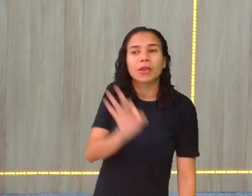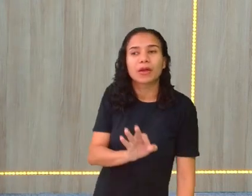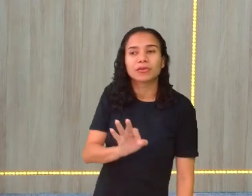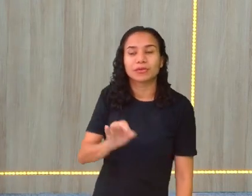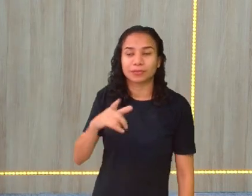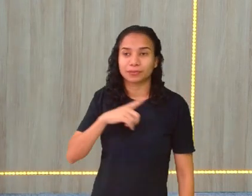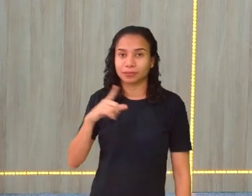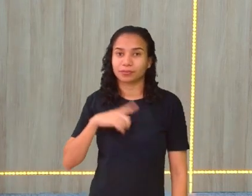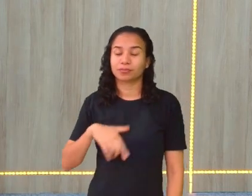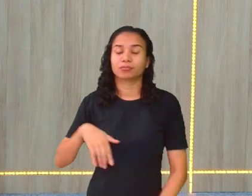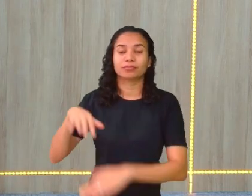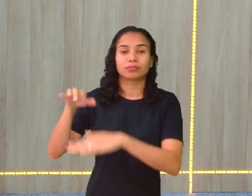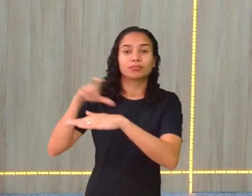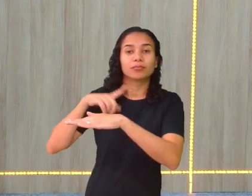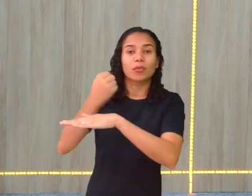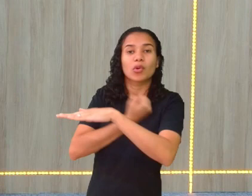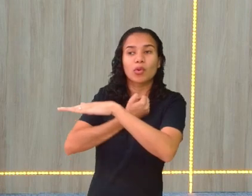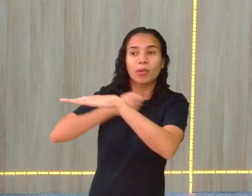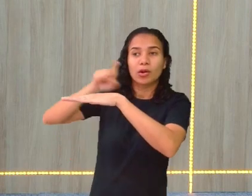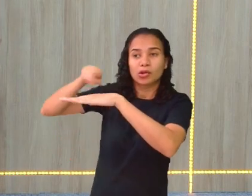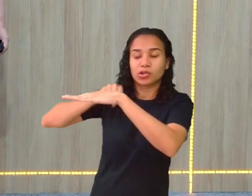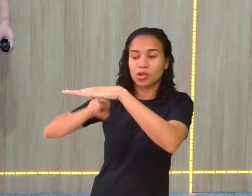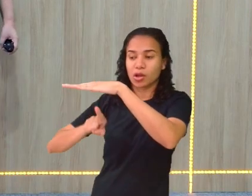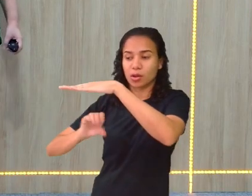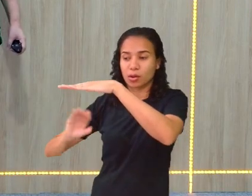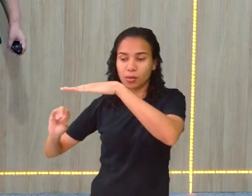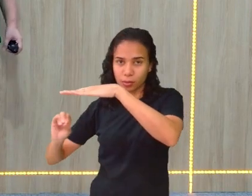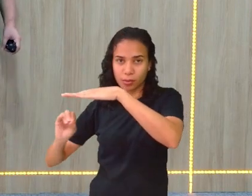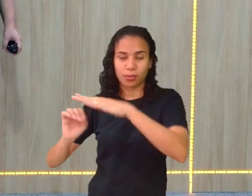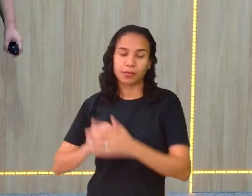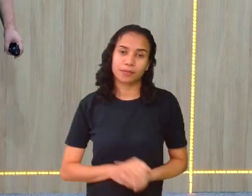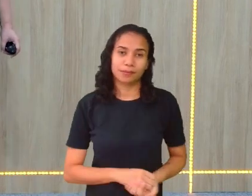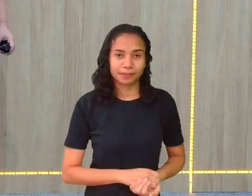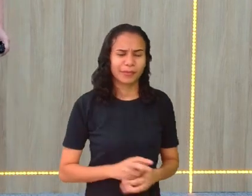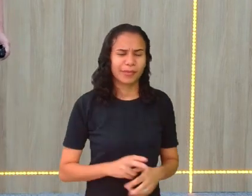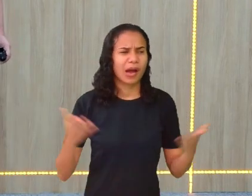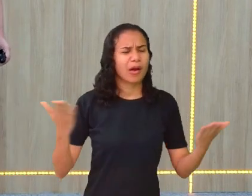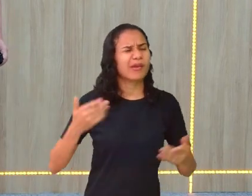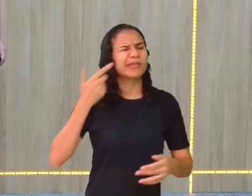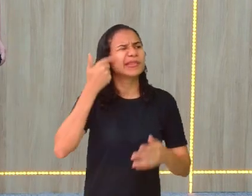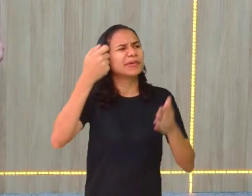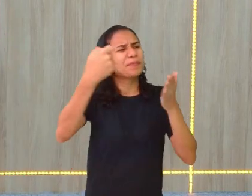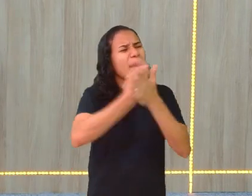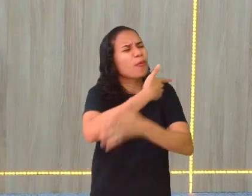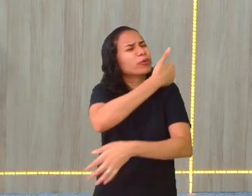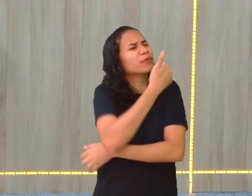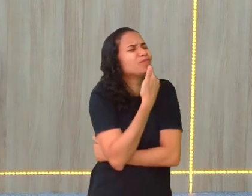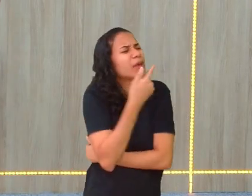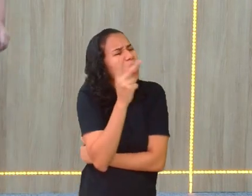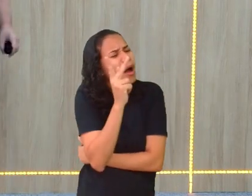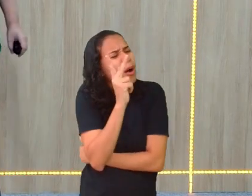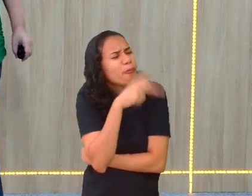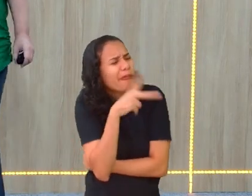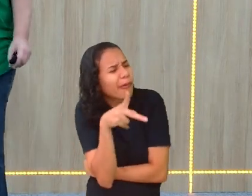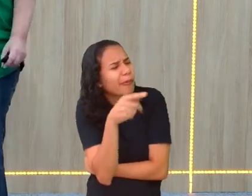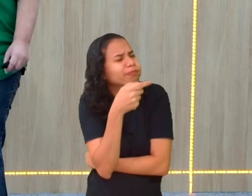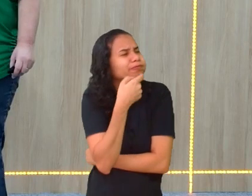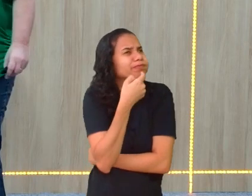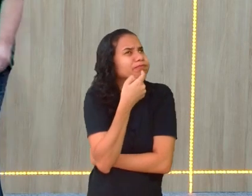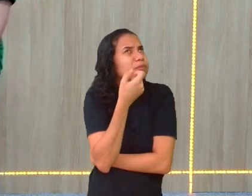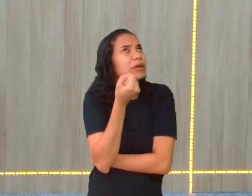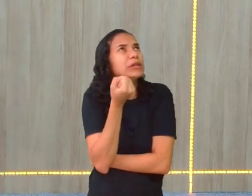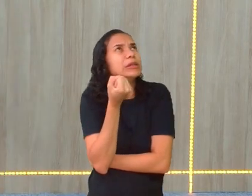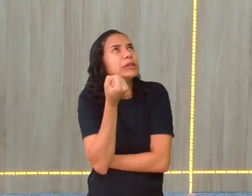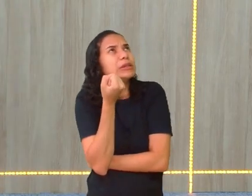parte e embaixo é o 100%. Aí você pode me perguntar. Ô, professora, e